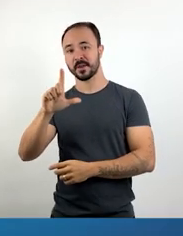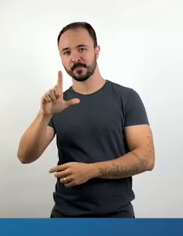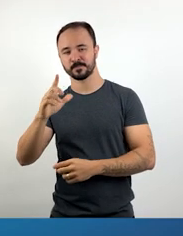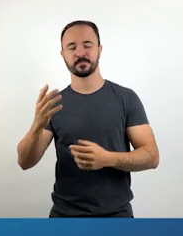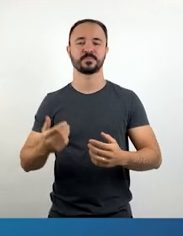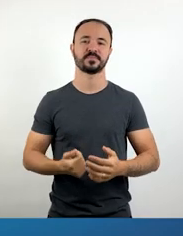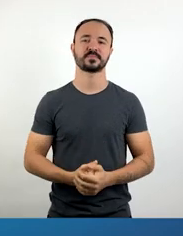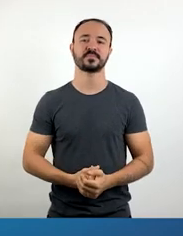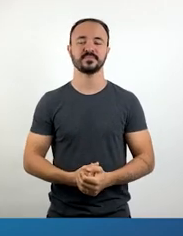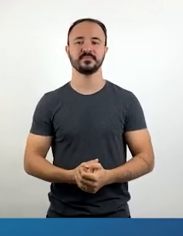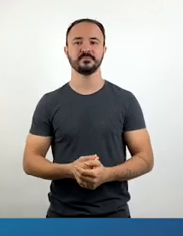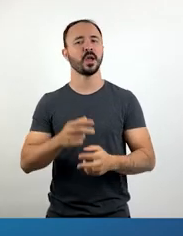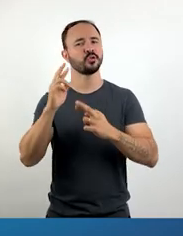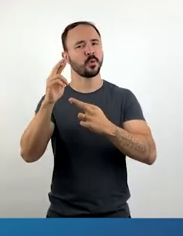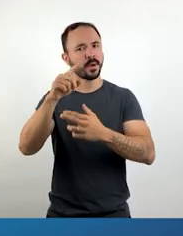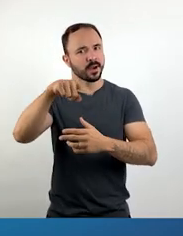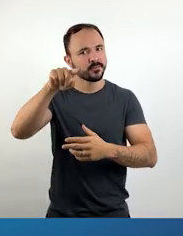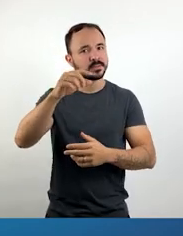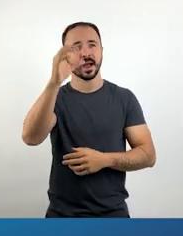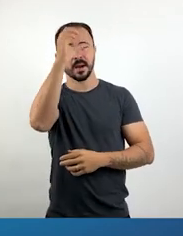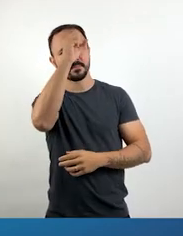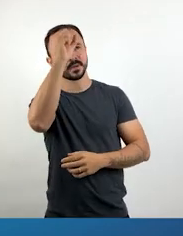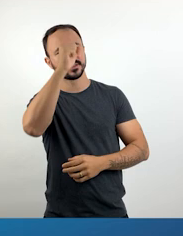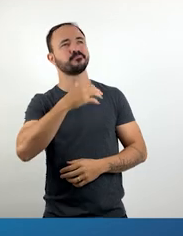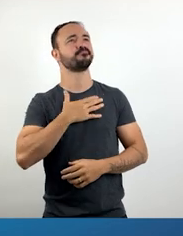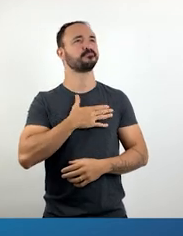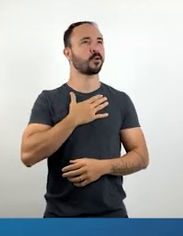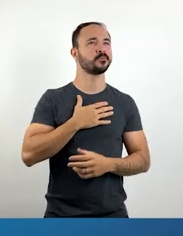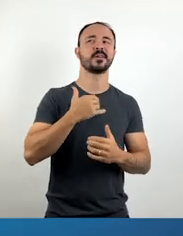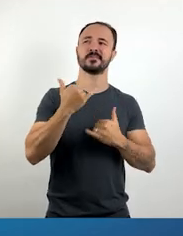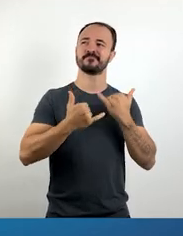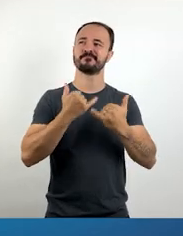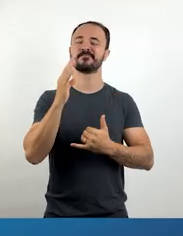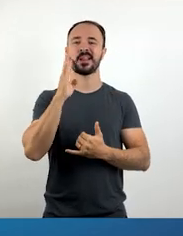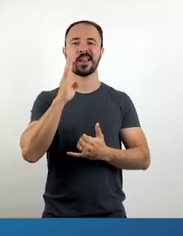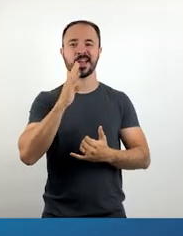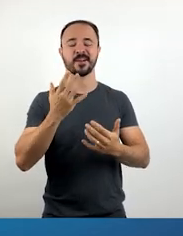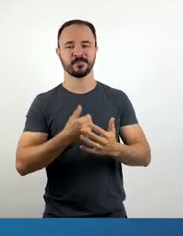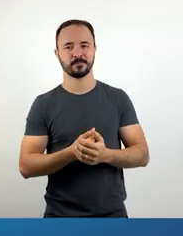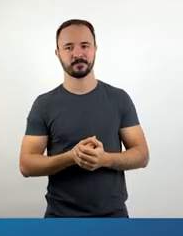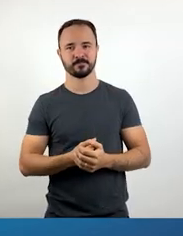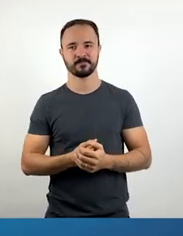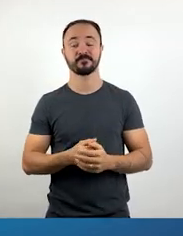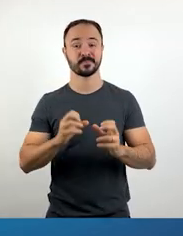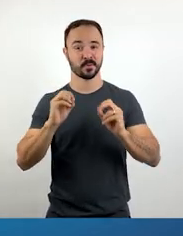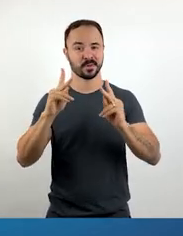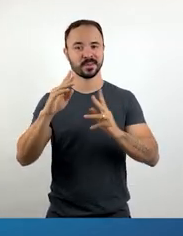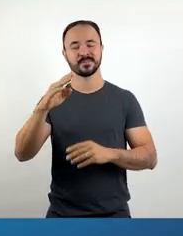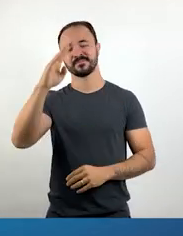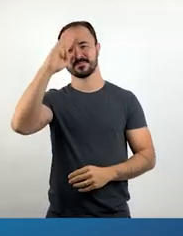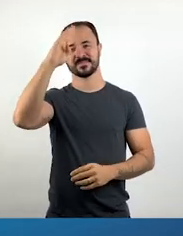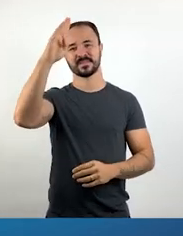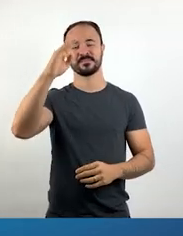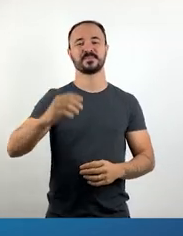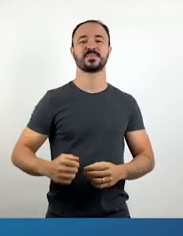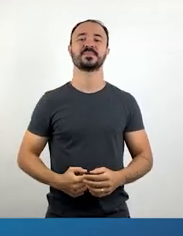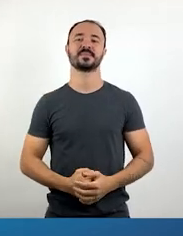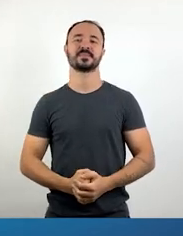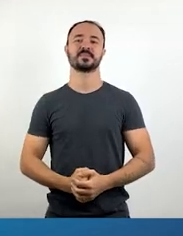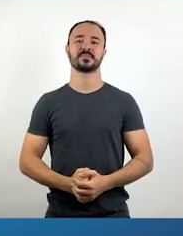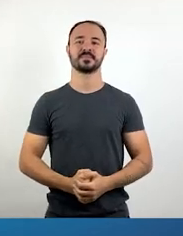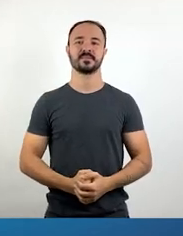Espero que tenham gostado, que tenham aprendido, que tenham se divertido bastante. E eu aguardo vocês na próxima. Até lá. Tchau,